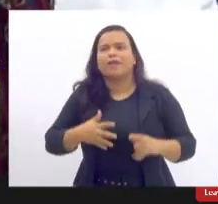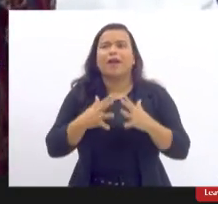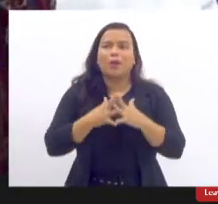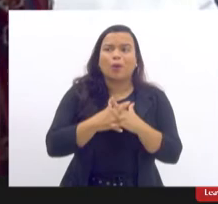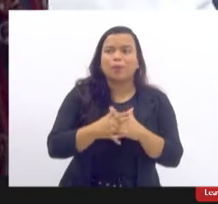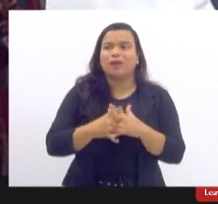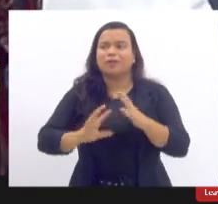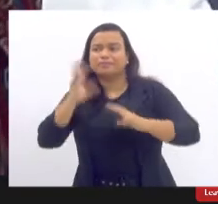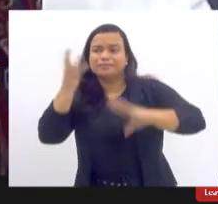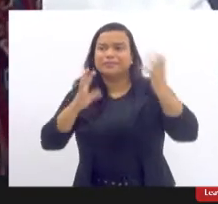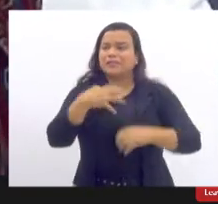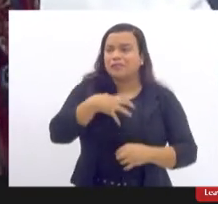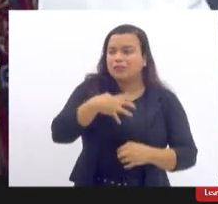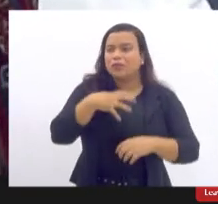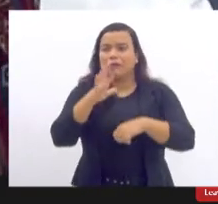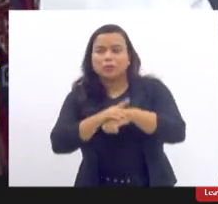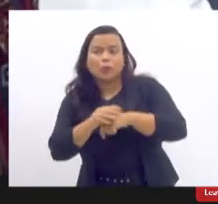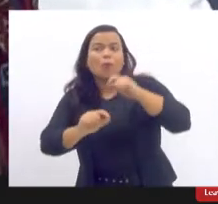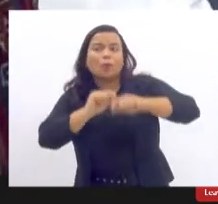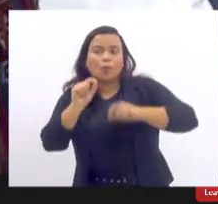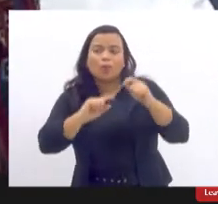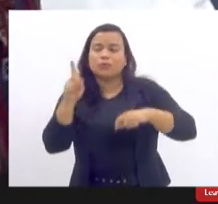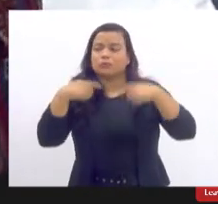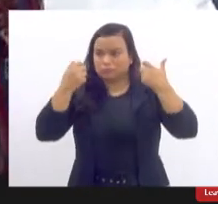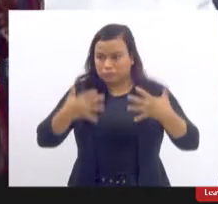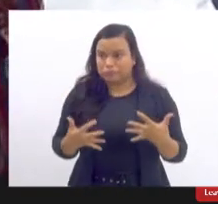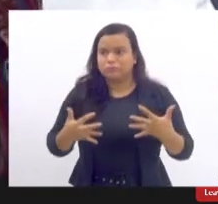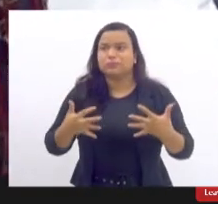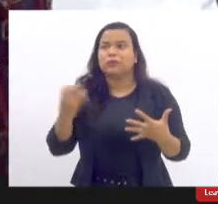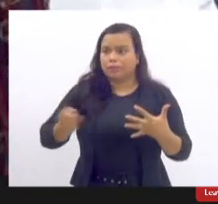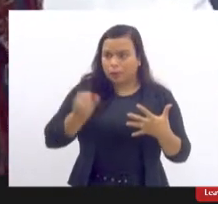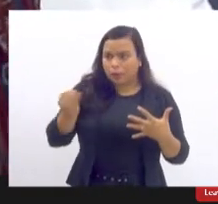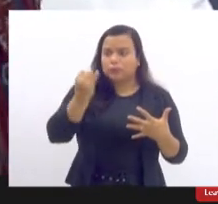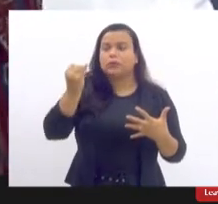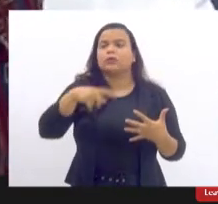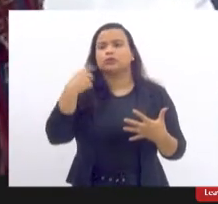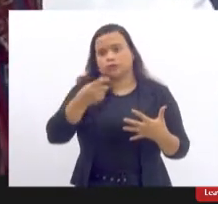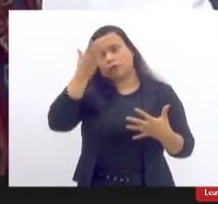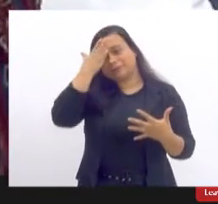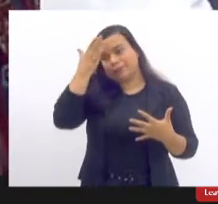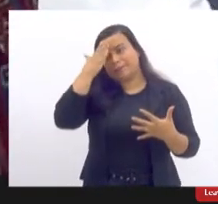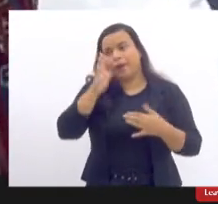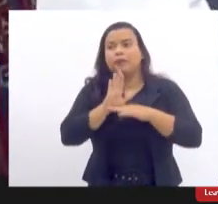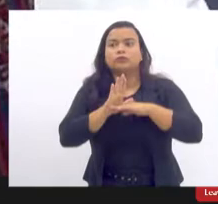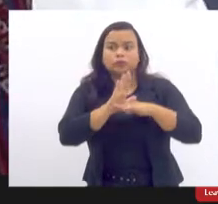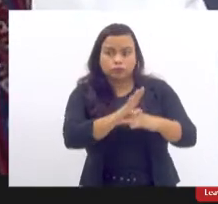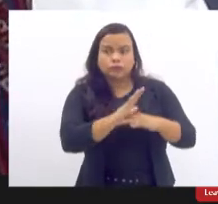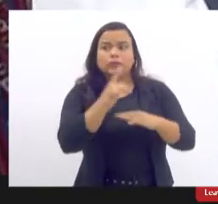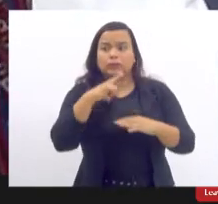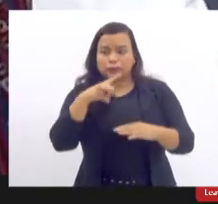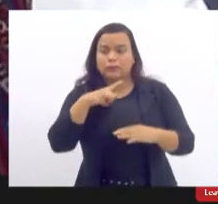complicações que a gente está falando, para poder ser atendidas pelo